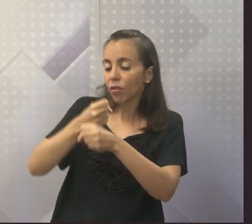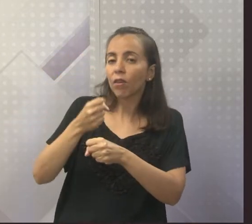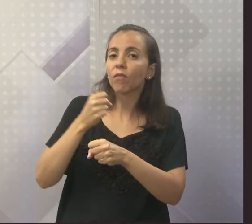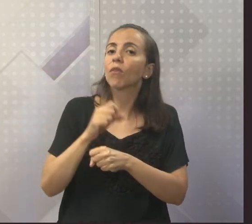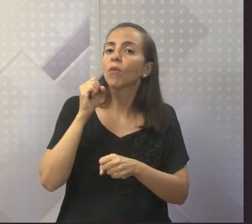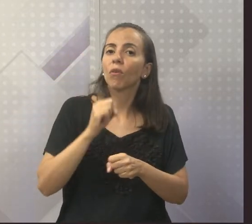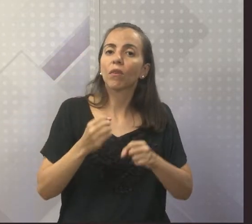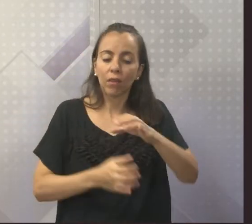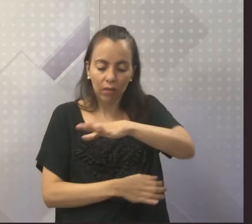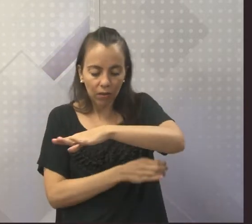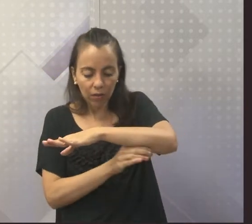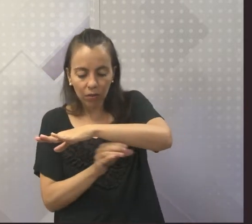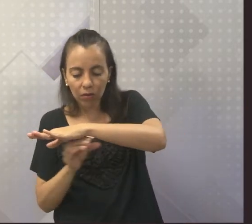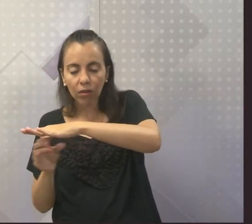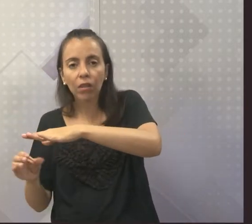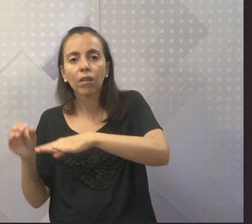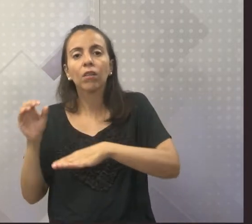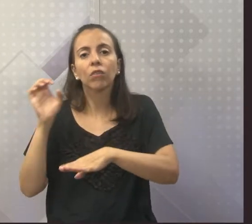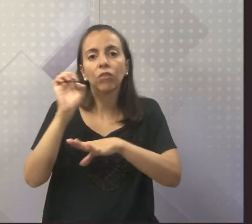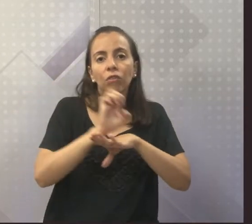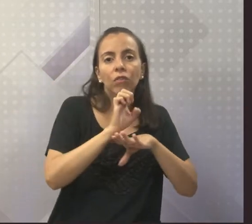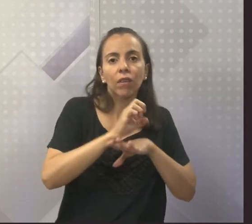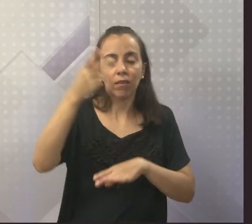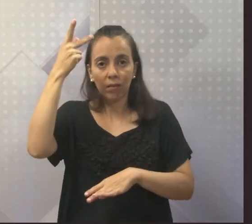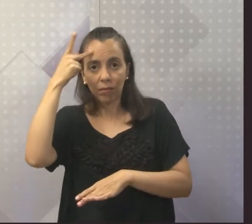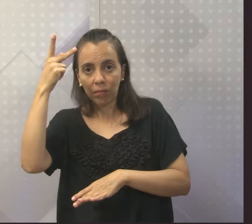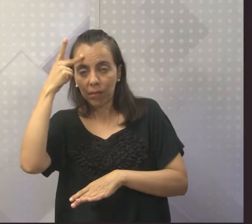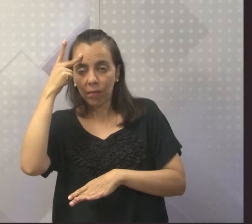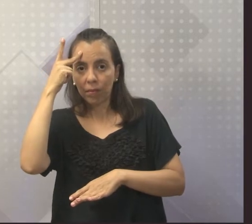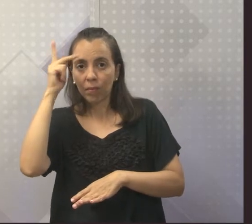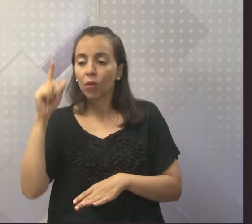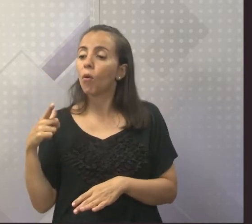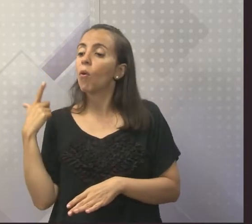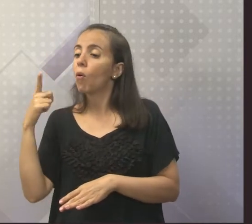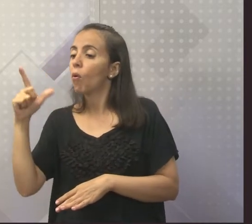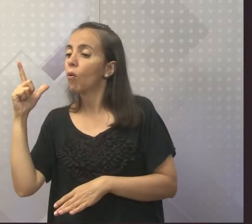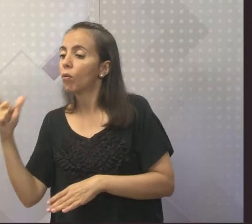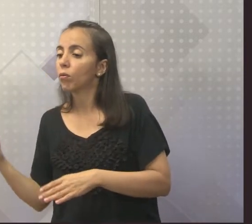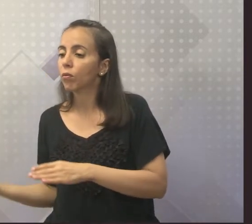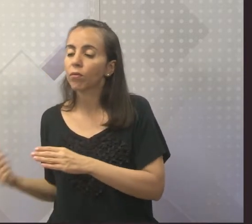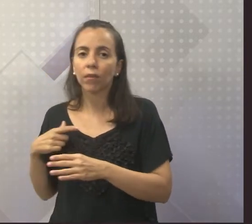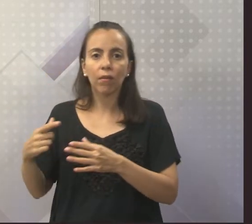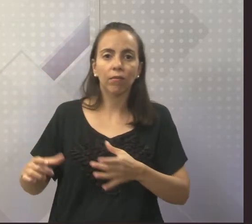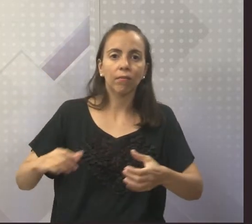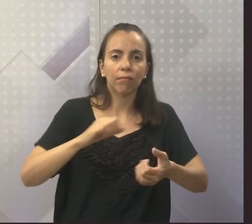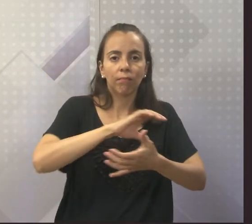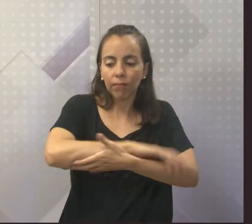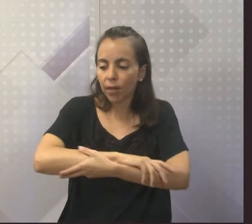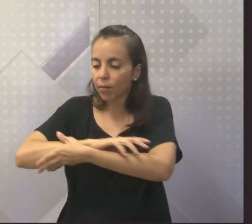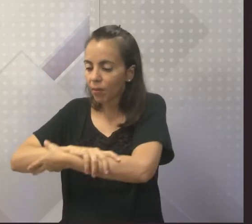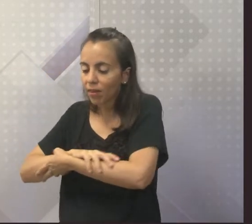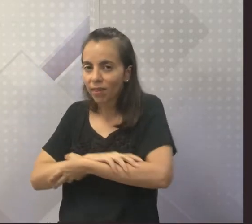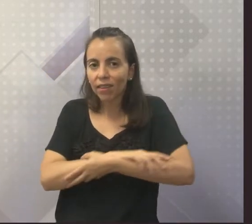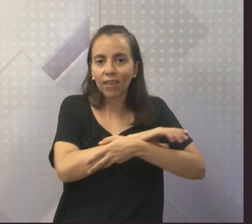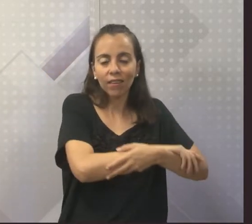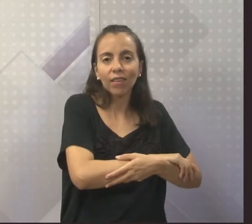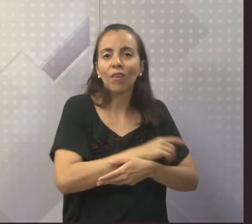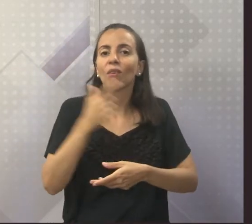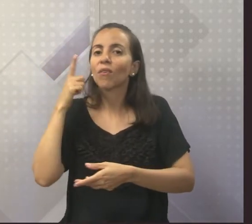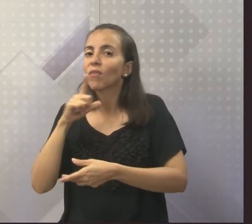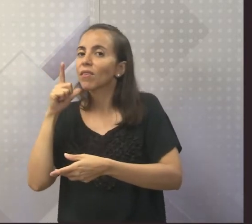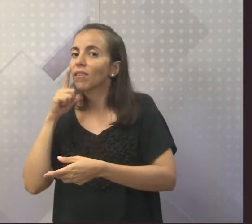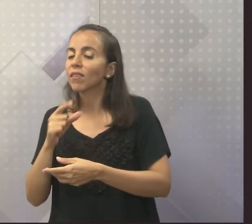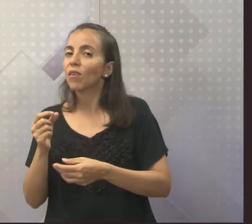de São Paulo. Ele se junta com outros grandes engenheiros e forma a Escola Politécnica de São